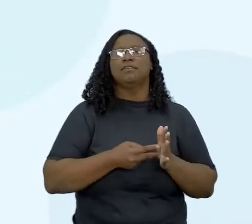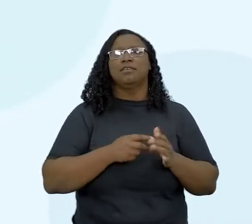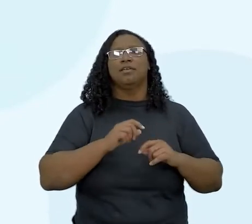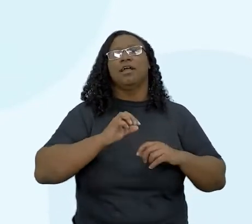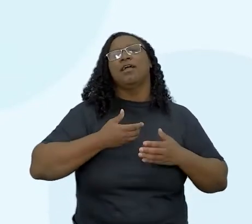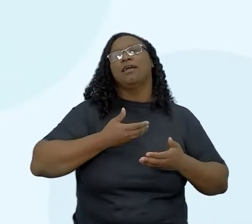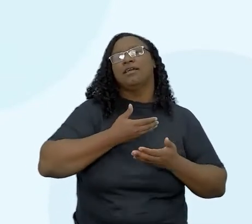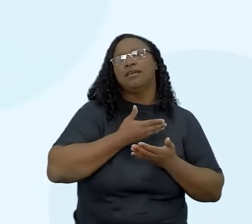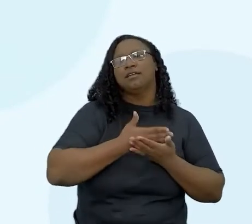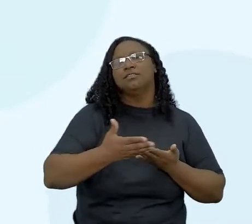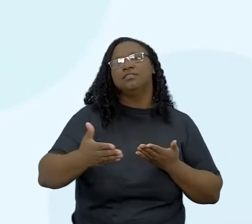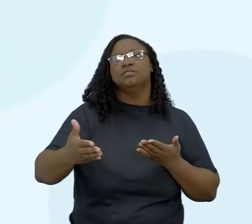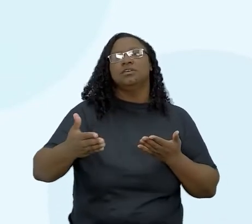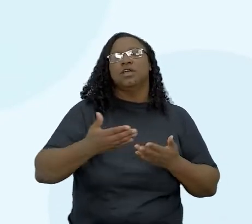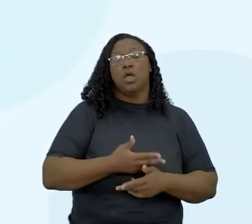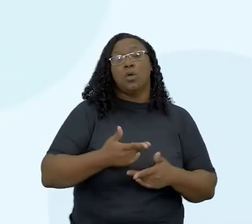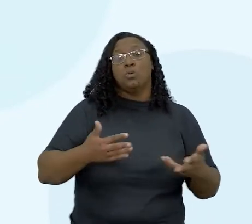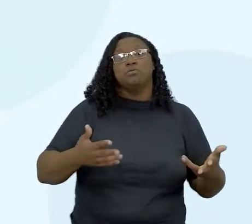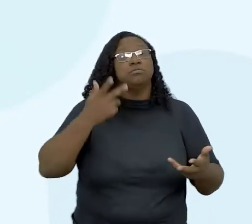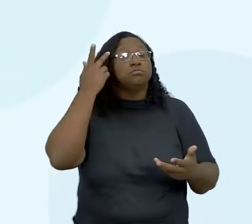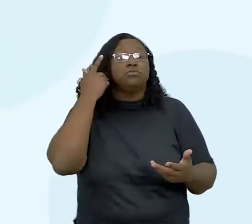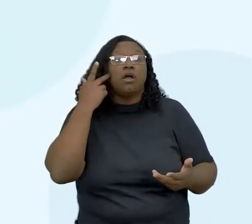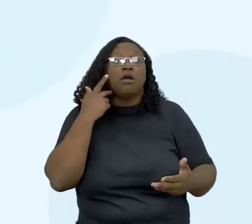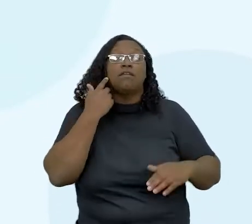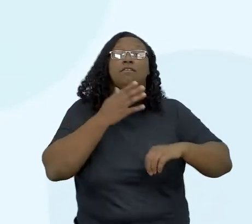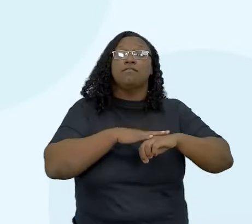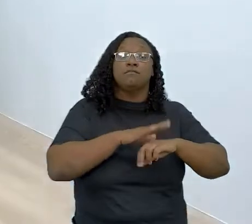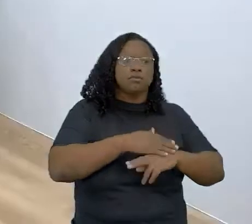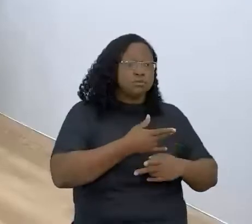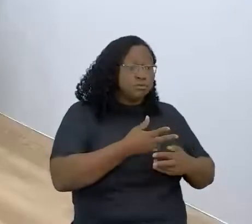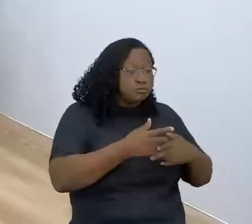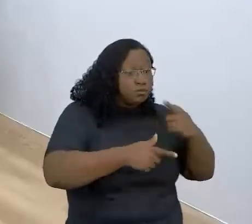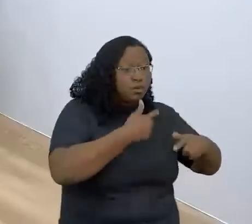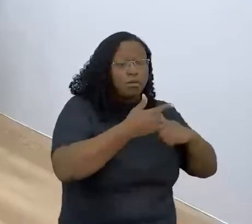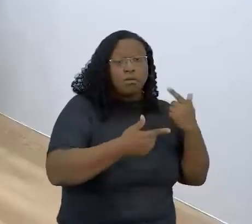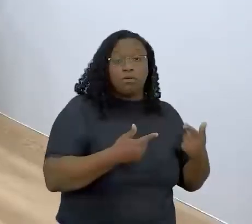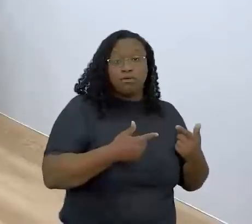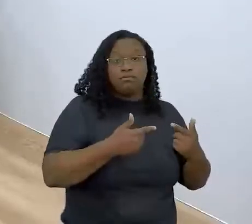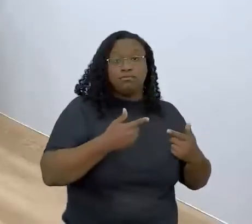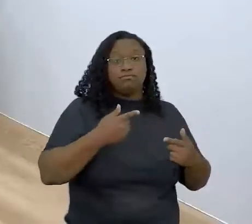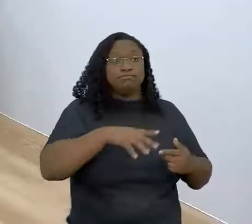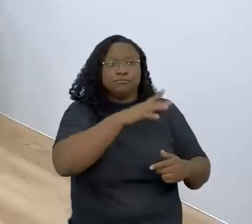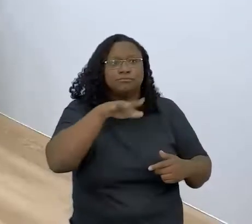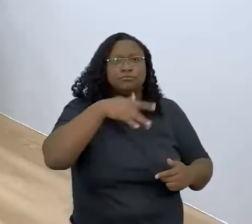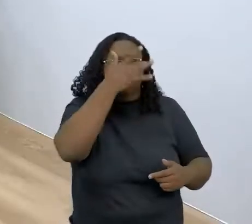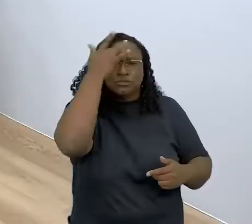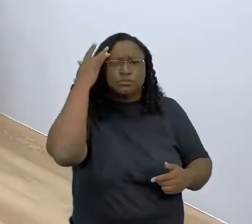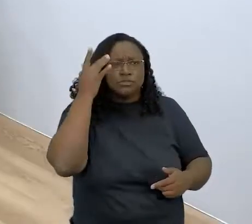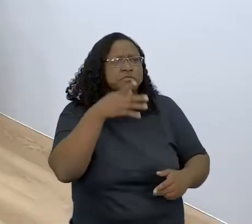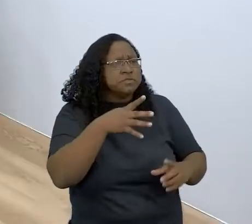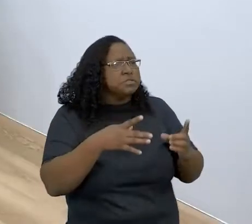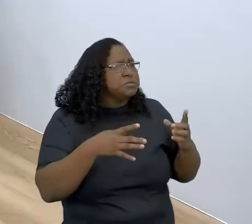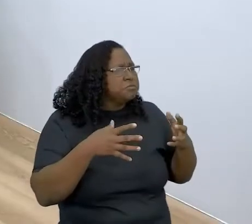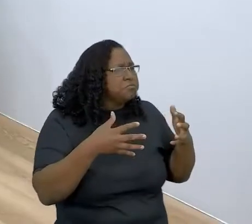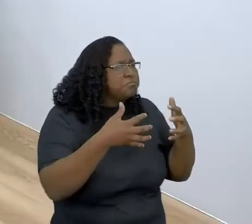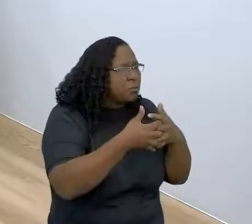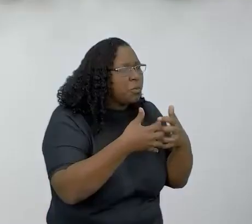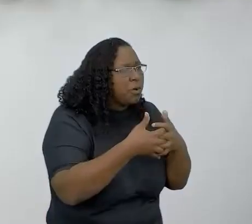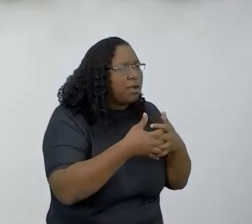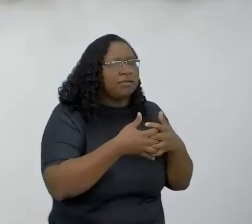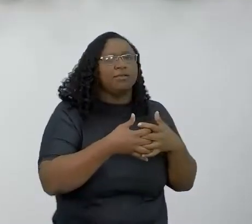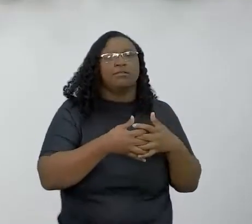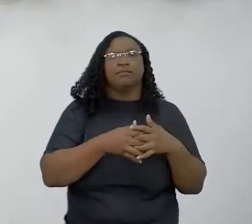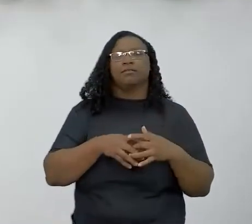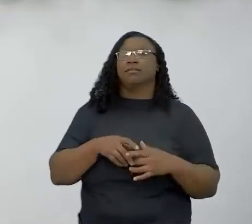quem faz alguma coisa antes dos demais. Você acha que você se enquadra nessa ideia de iniciativa? Ah, sim, sim, sim. É, porque